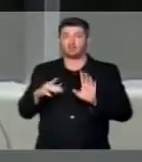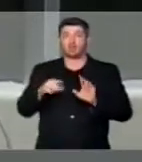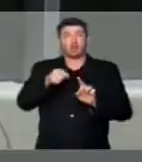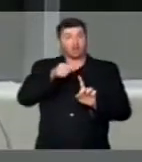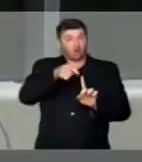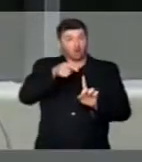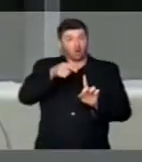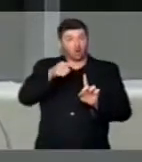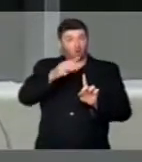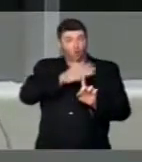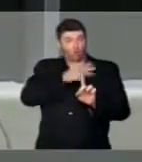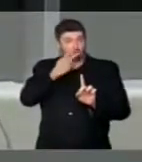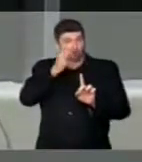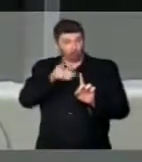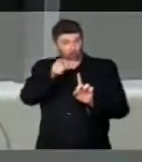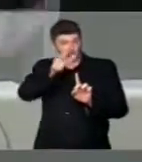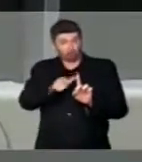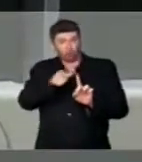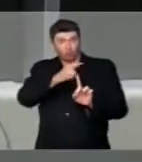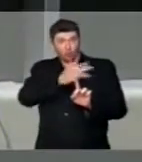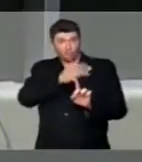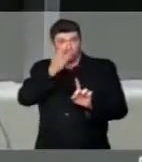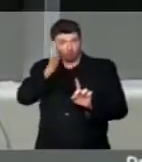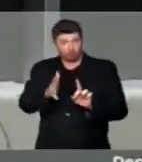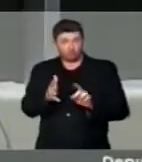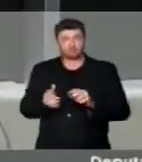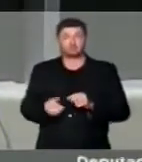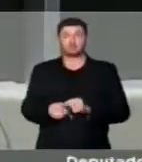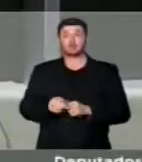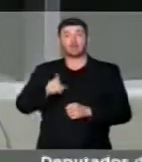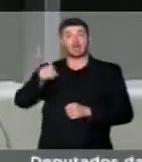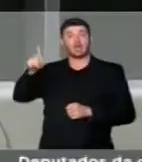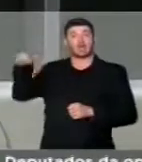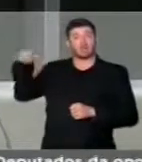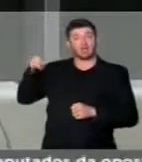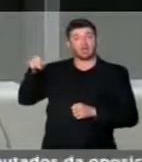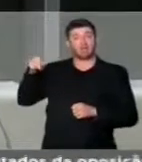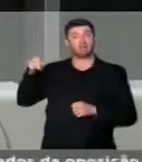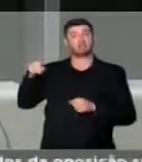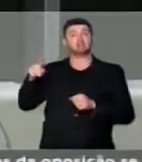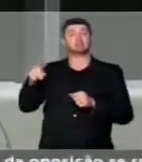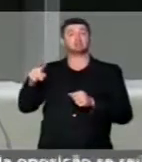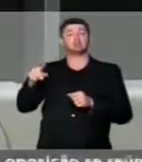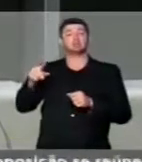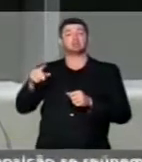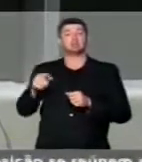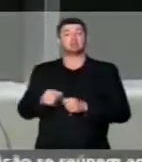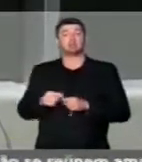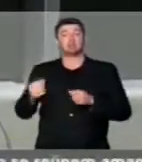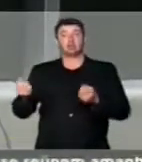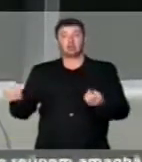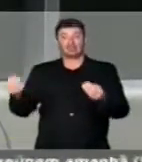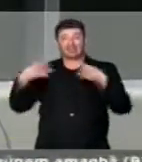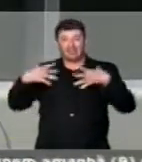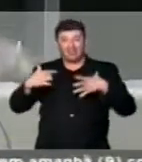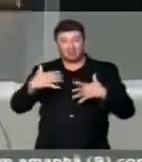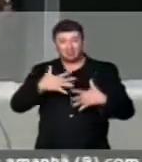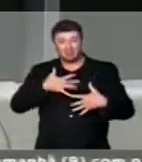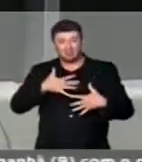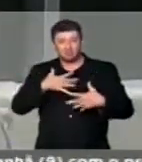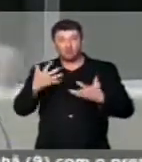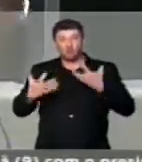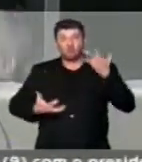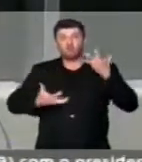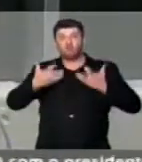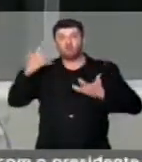já colocou que eles acenderam em mim a